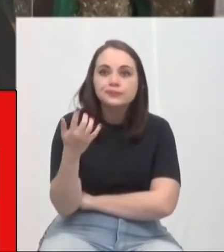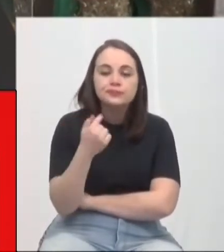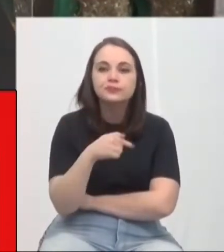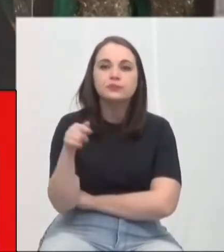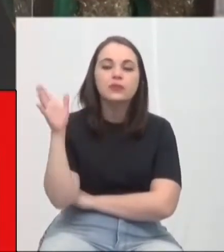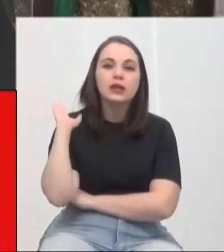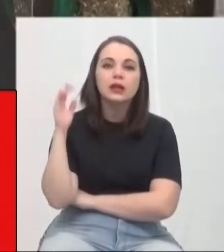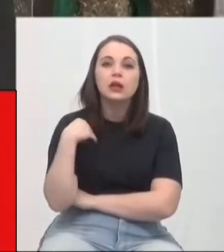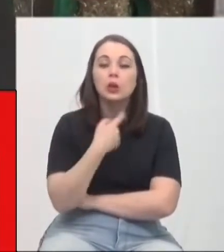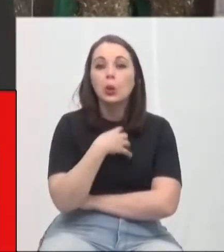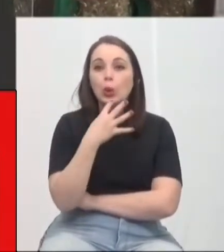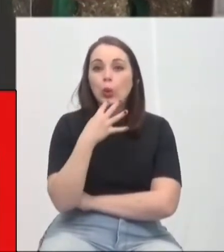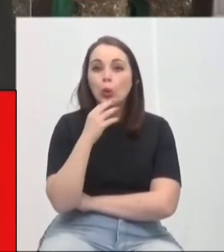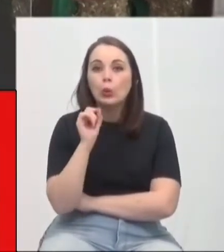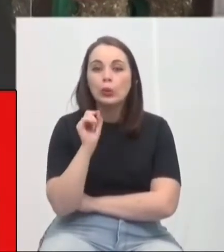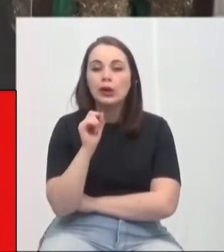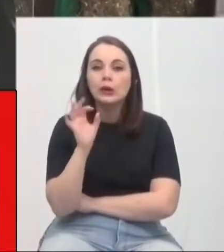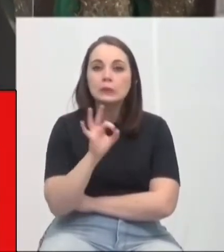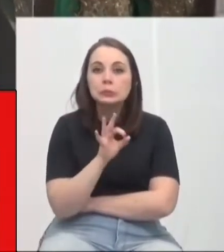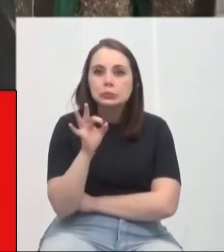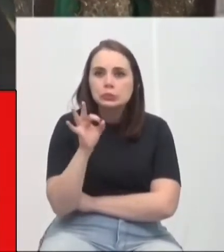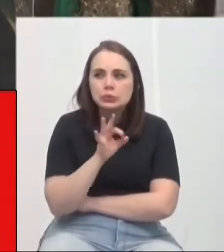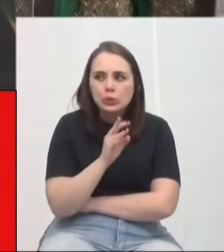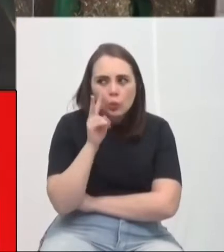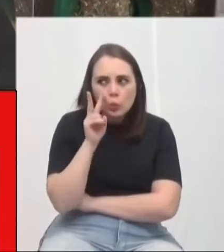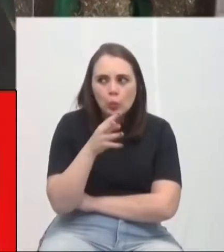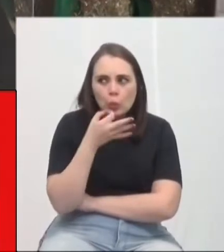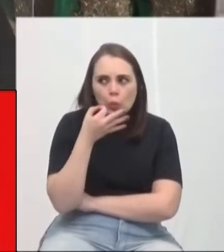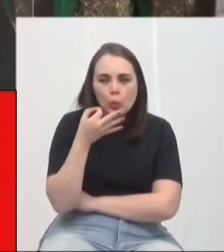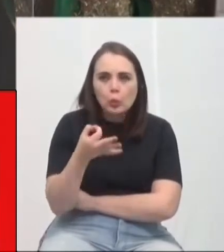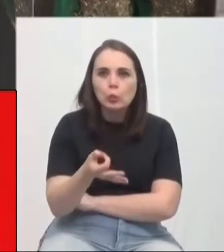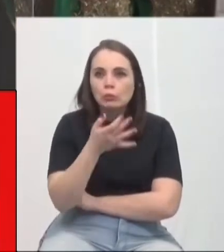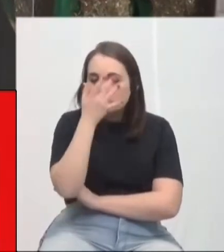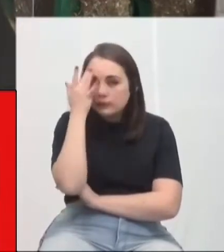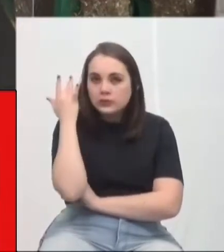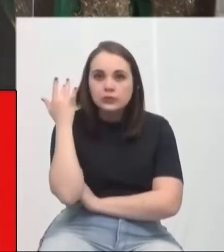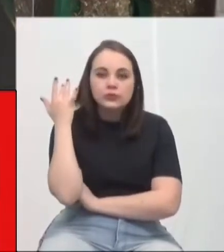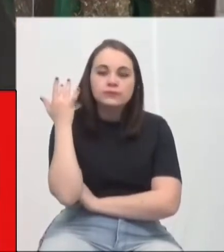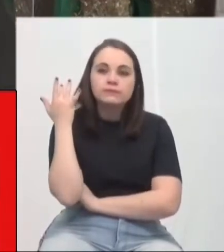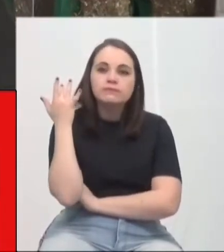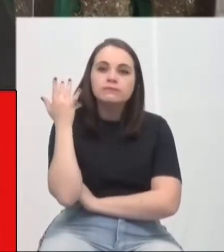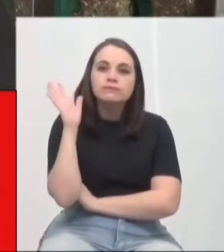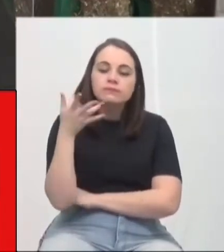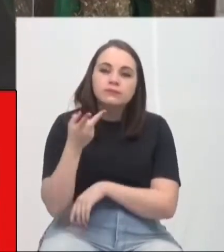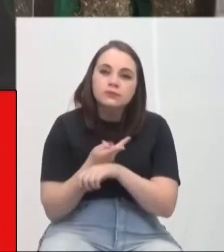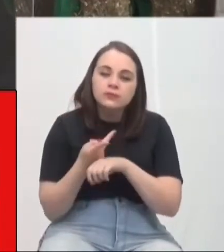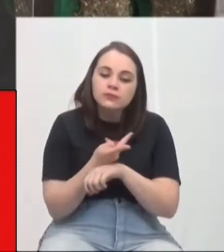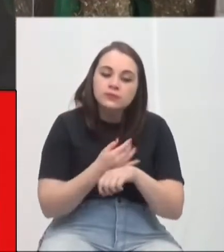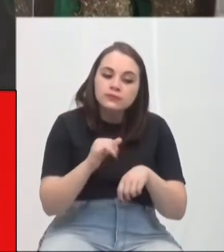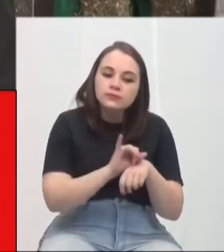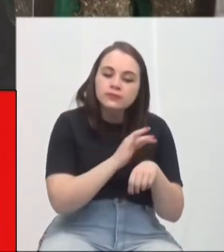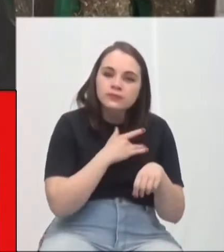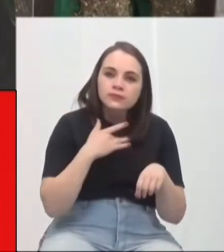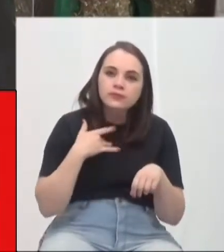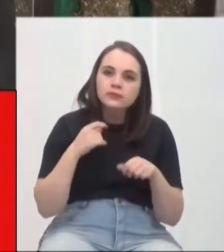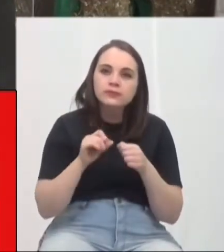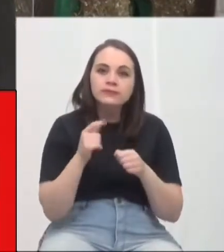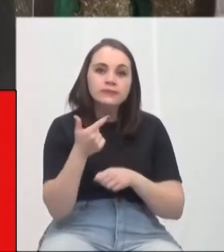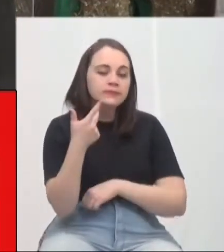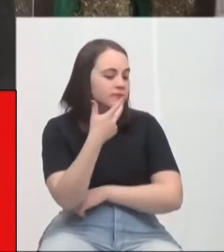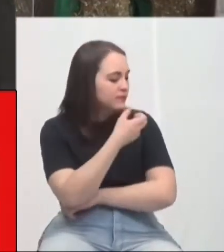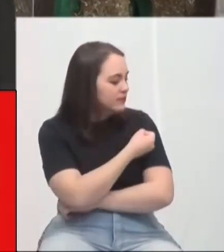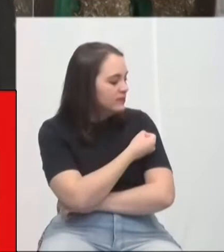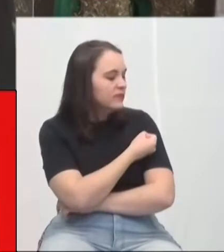passada, tomamos conhecimento de uma estatística altíssima de pessoas que devem procurar as unidades de saúde para fazer a segunda